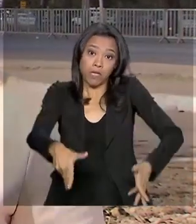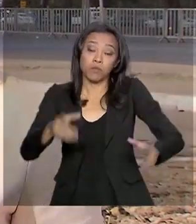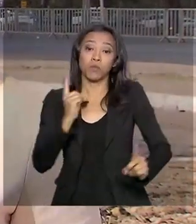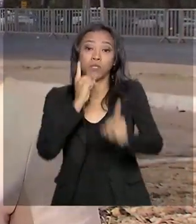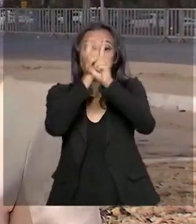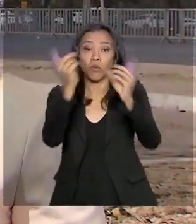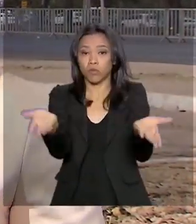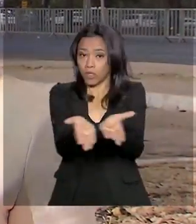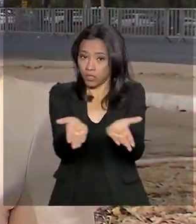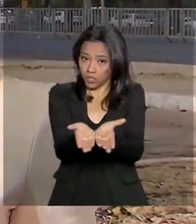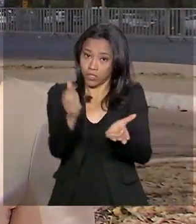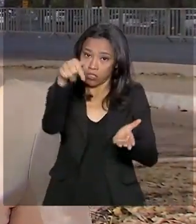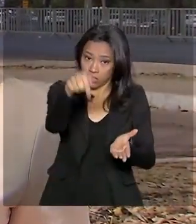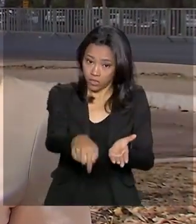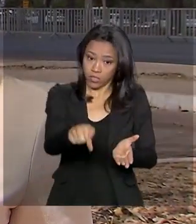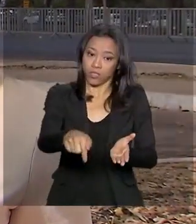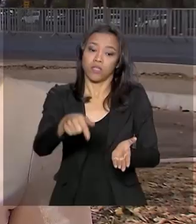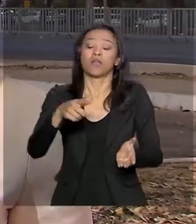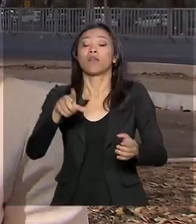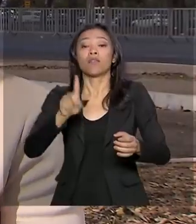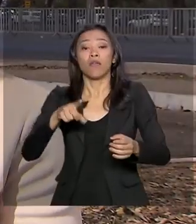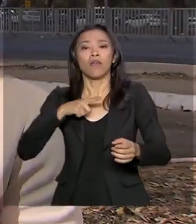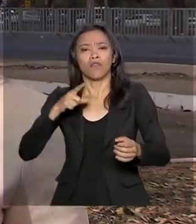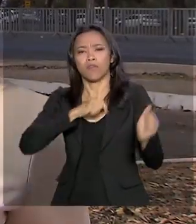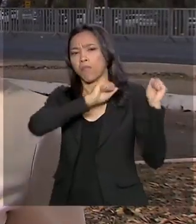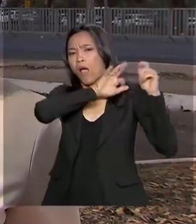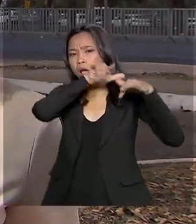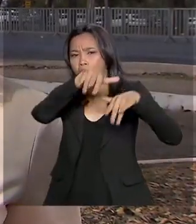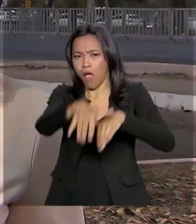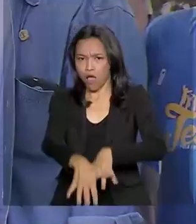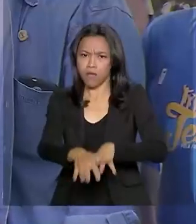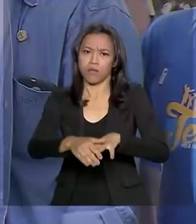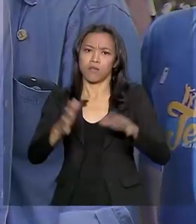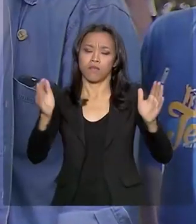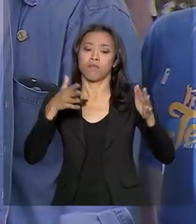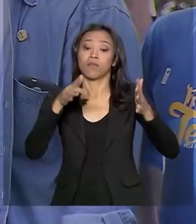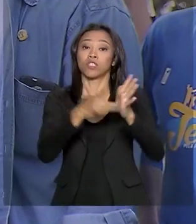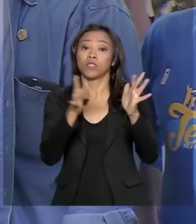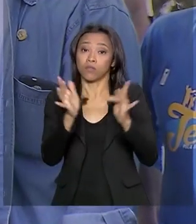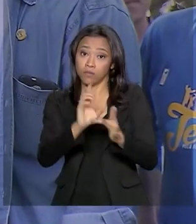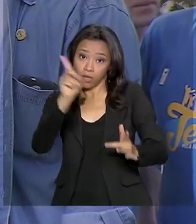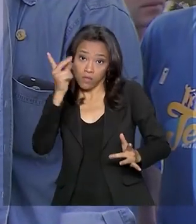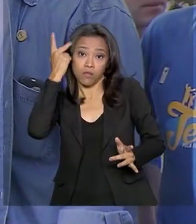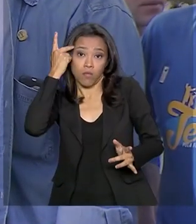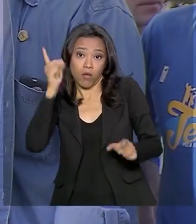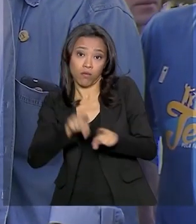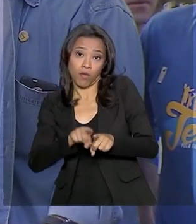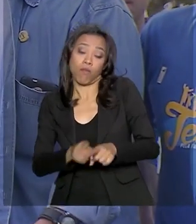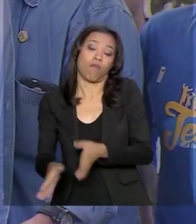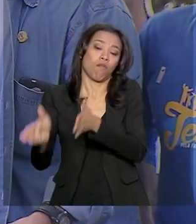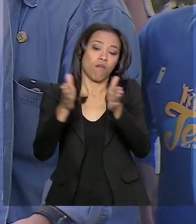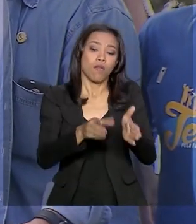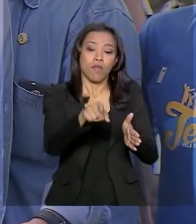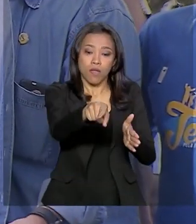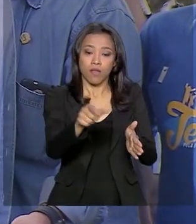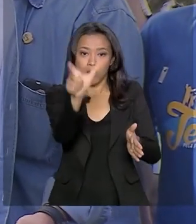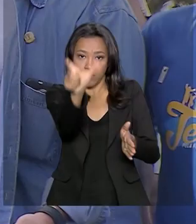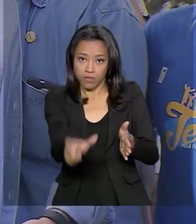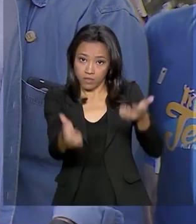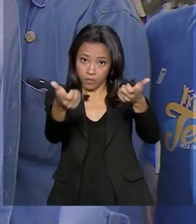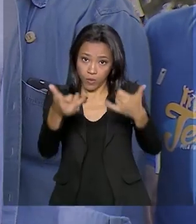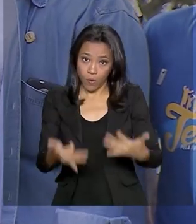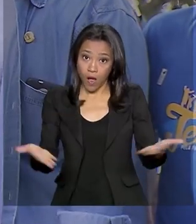Jair Bolsonaro esteve na Marcha para Jesus em São Paulo. O presidente também anunciou que a partir de agora